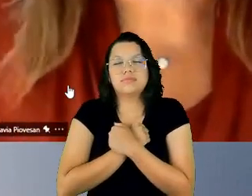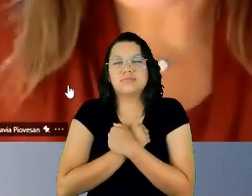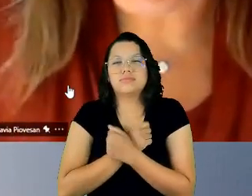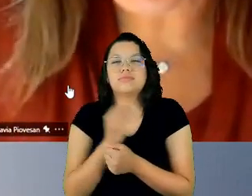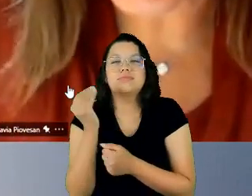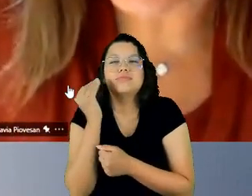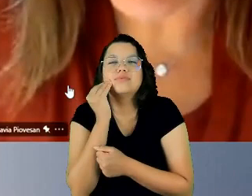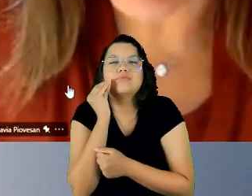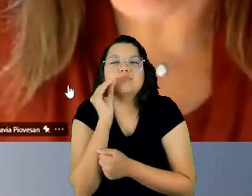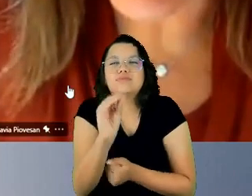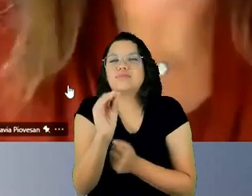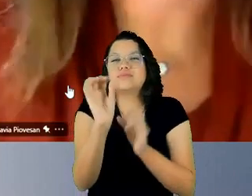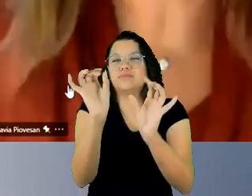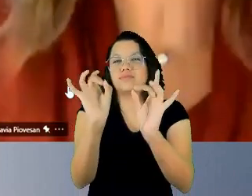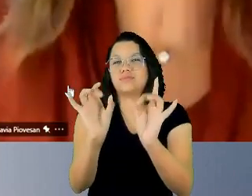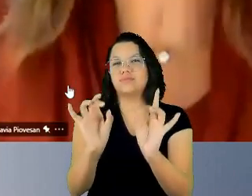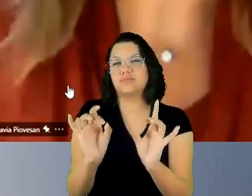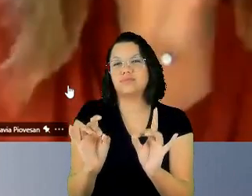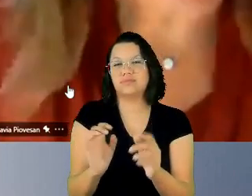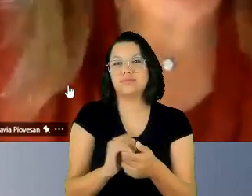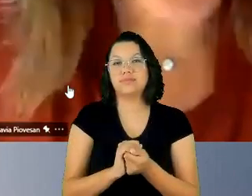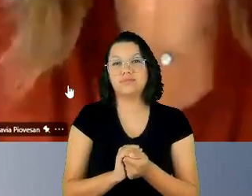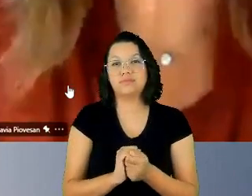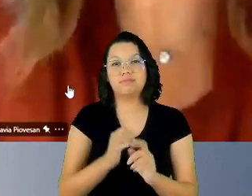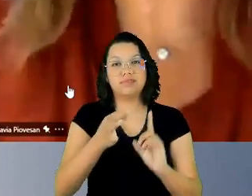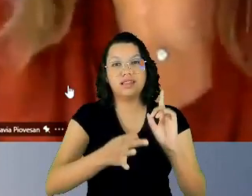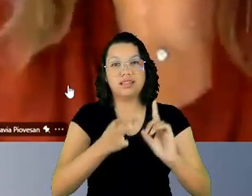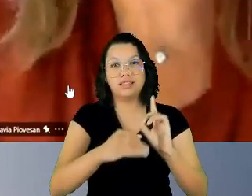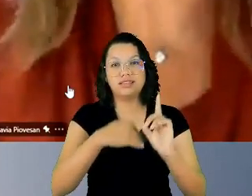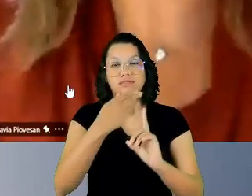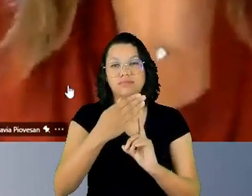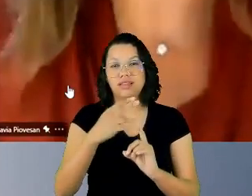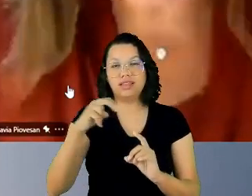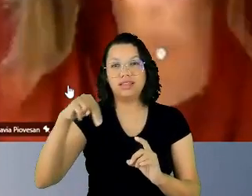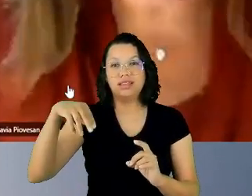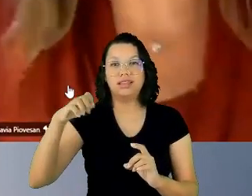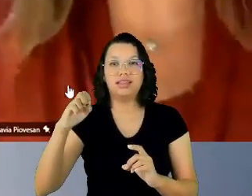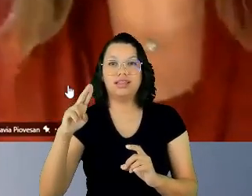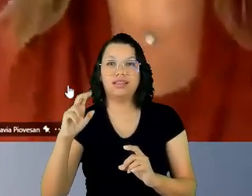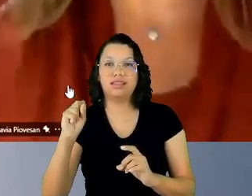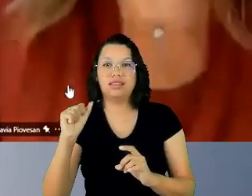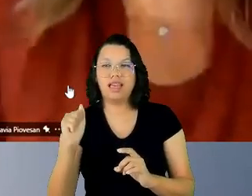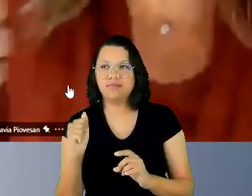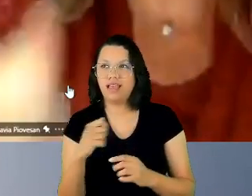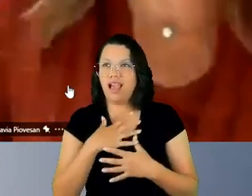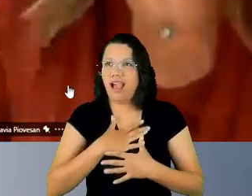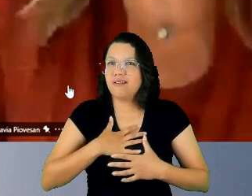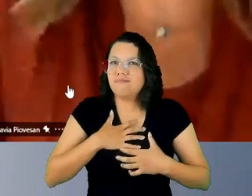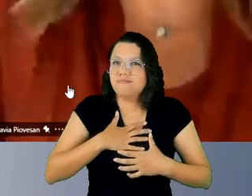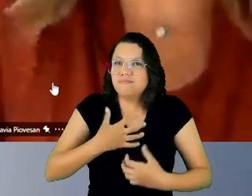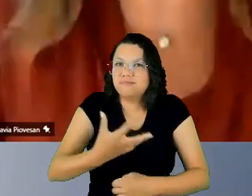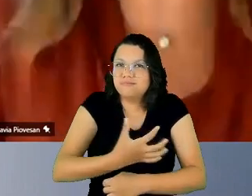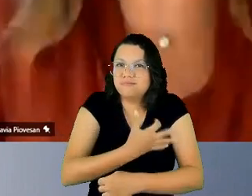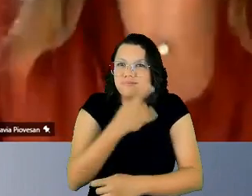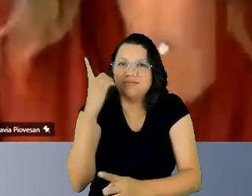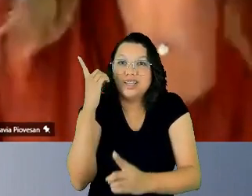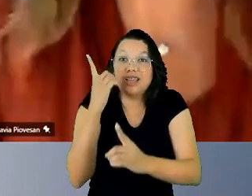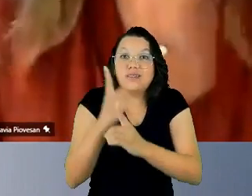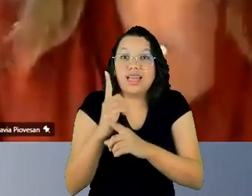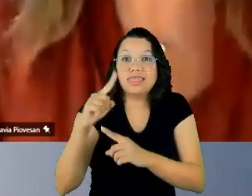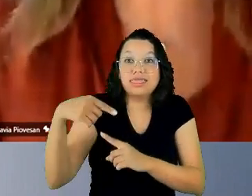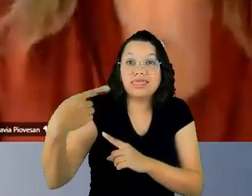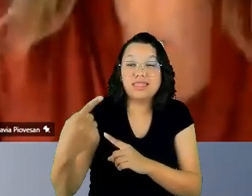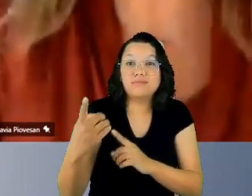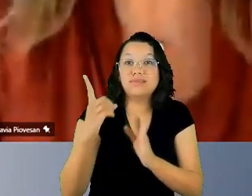Desembargadora Neuza, Maria Ávios da Silva, que emoção poder reencontrá-la depois de décadas. Estamos juntas, coerentes,